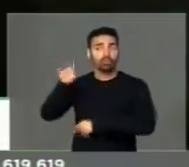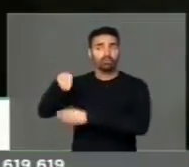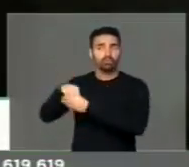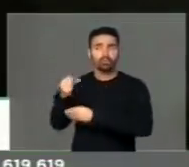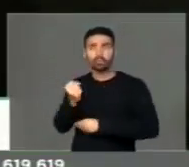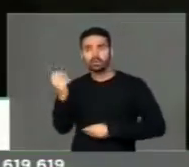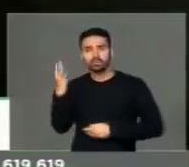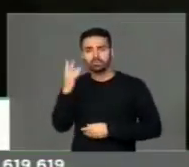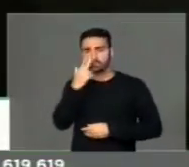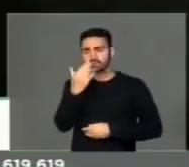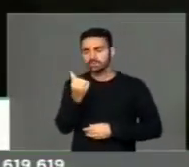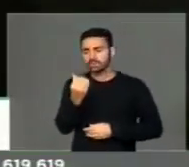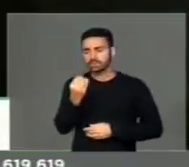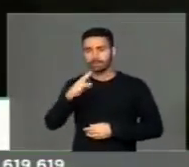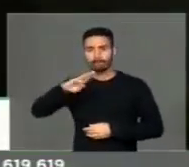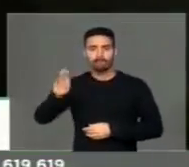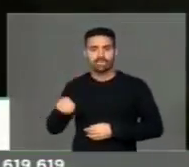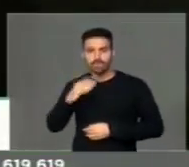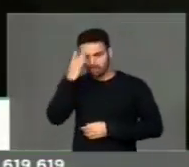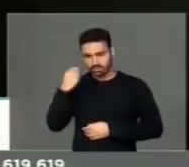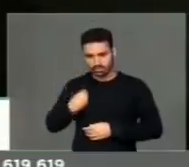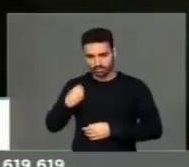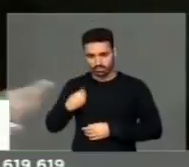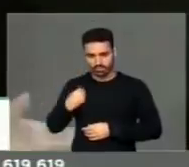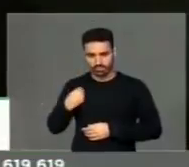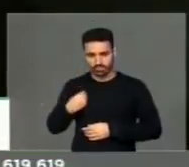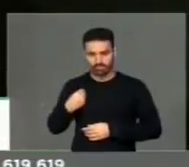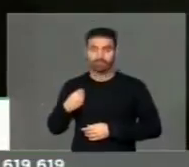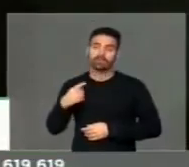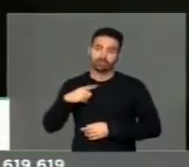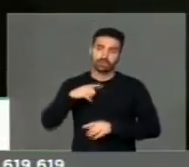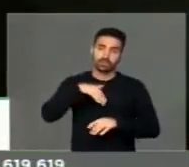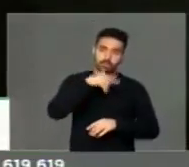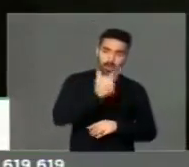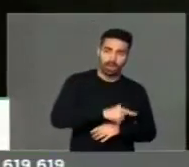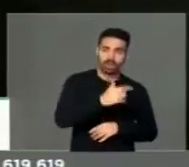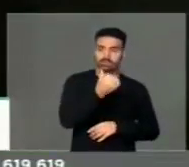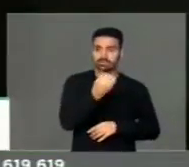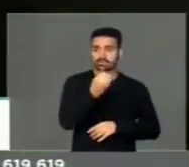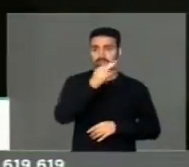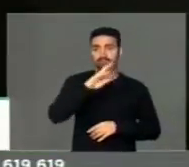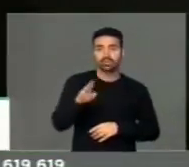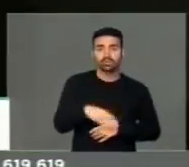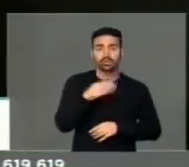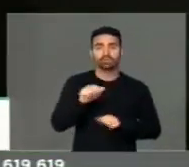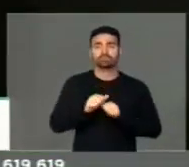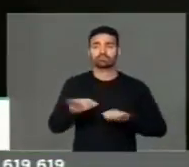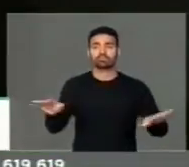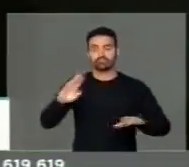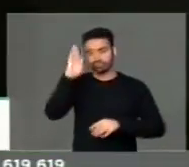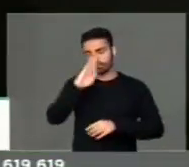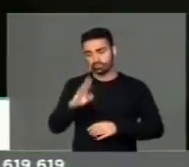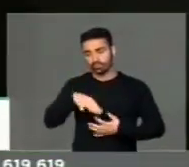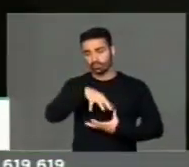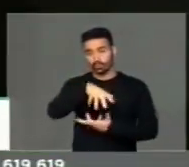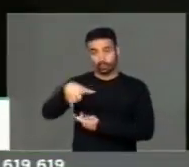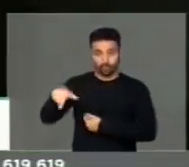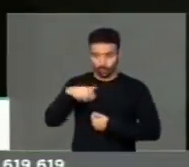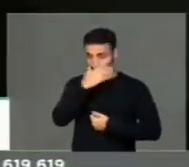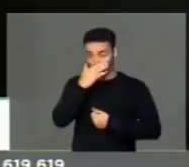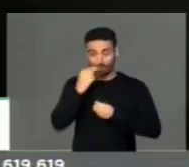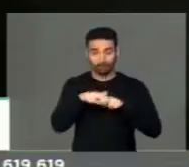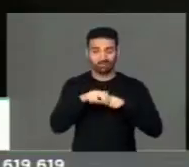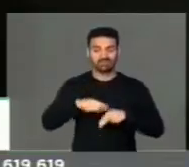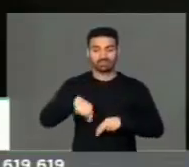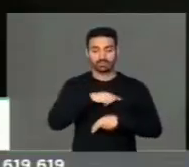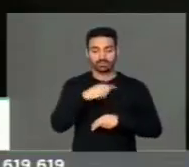aproximadamente 60 milhões de habitantes, e nós temos outros mais 60 milhões espalhados no mundo. Então, essa representação parlamentar nossa, que somos